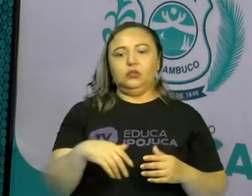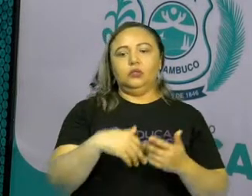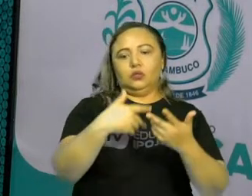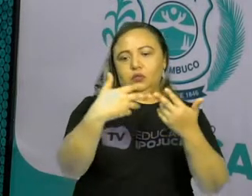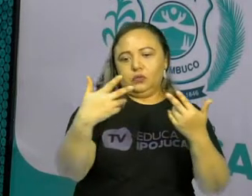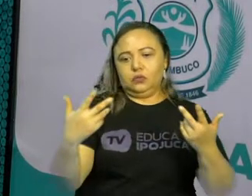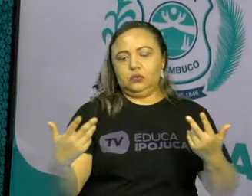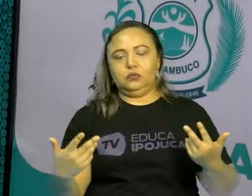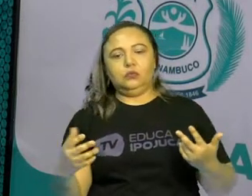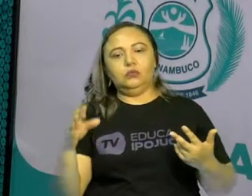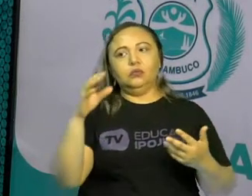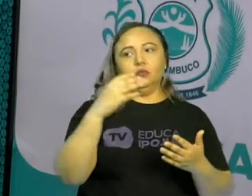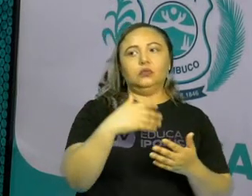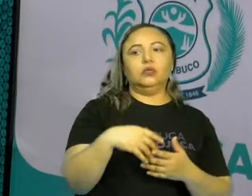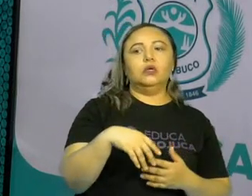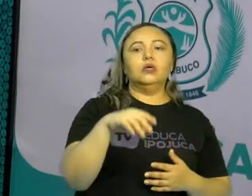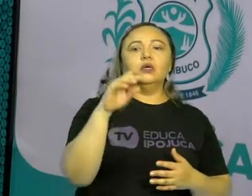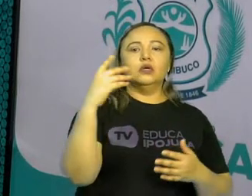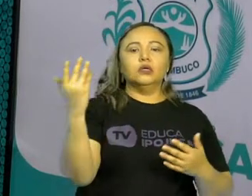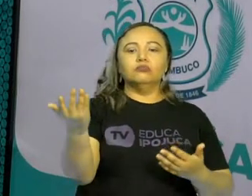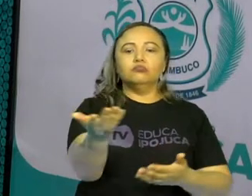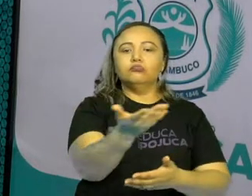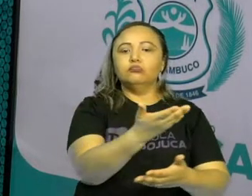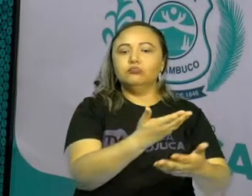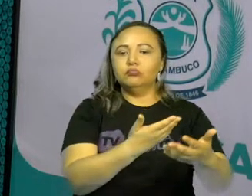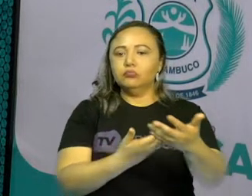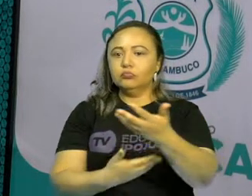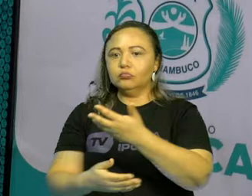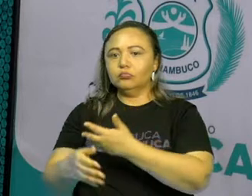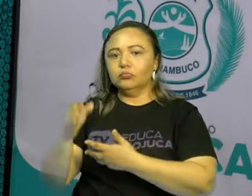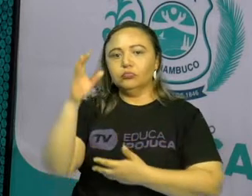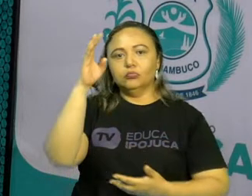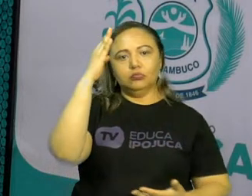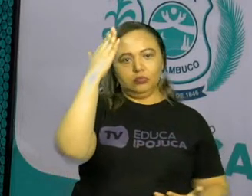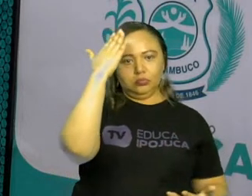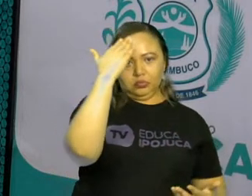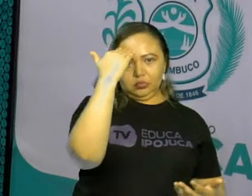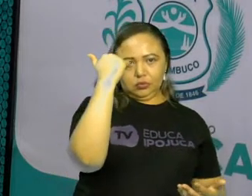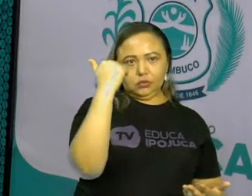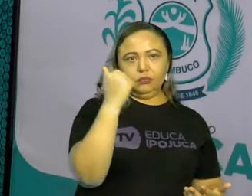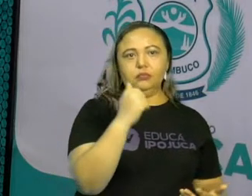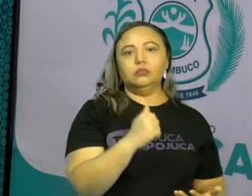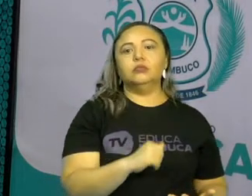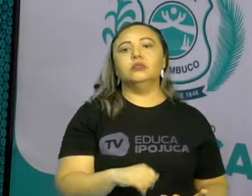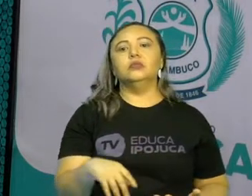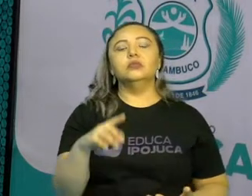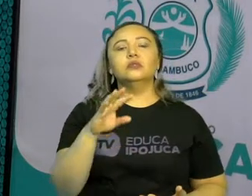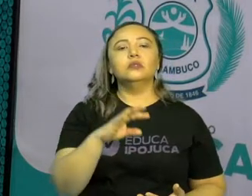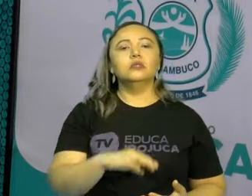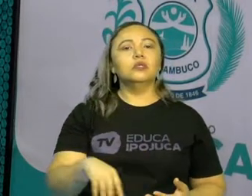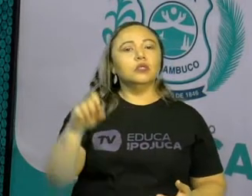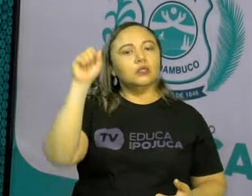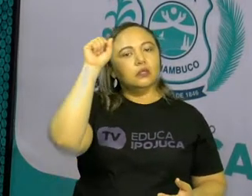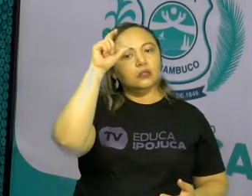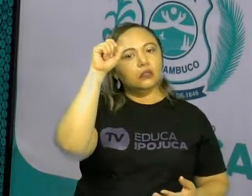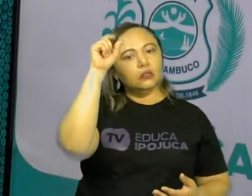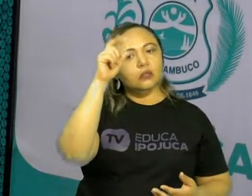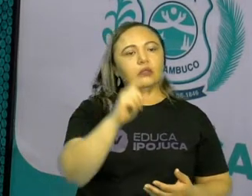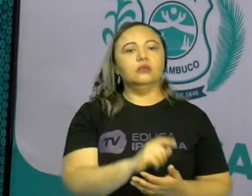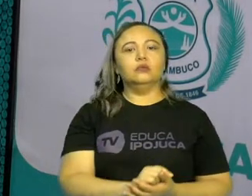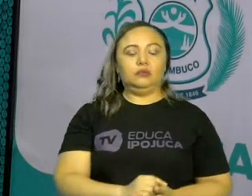e outra. Então, quando há essa troca de conhecimento, de ideias, estamos